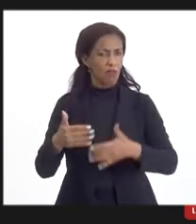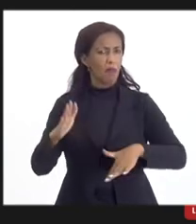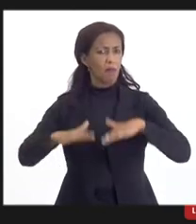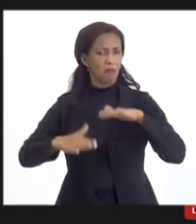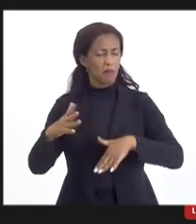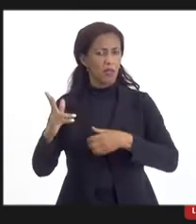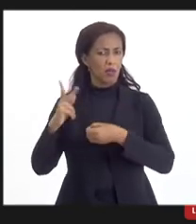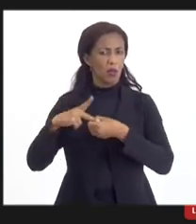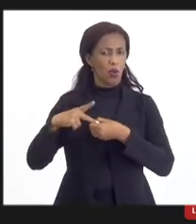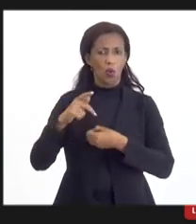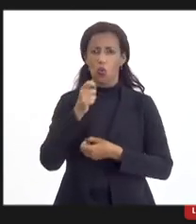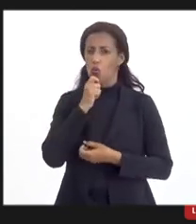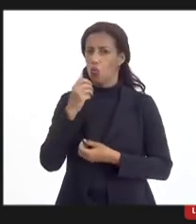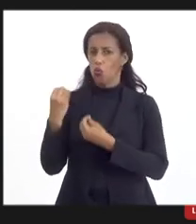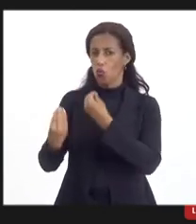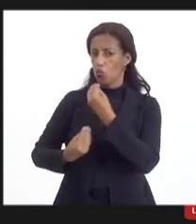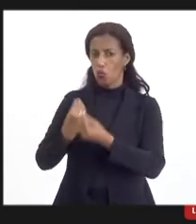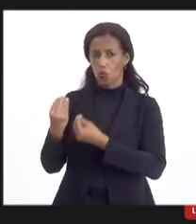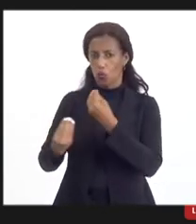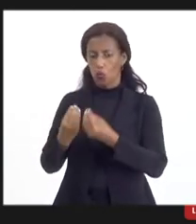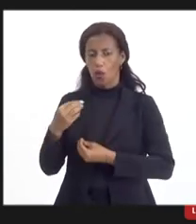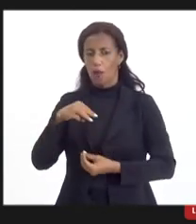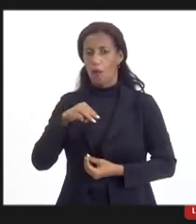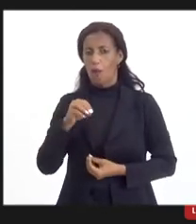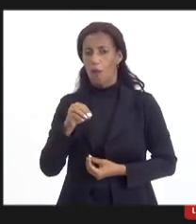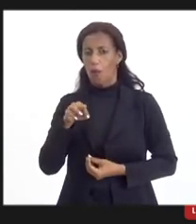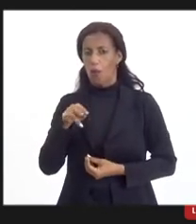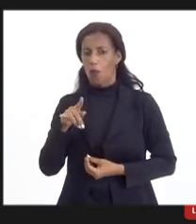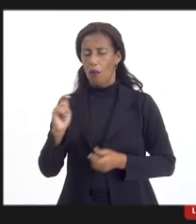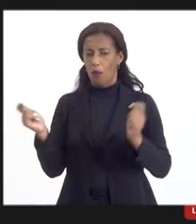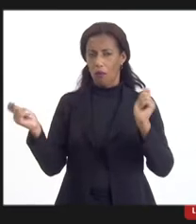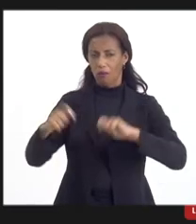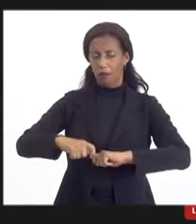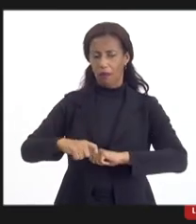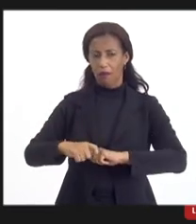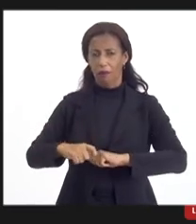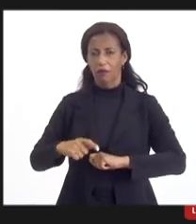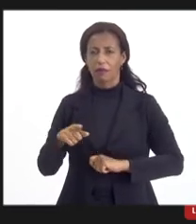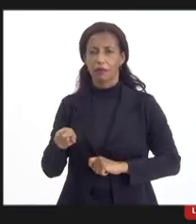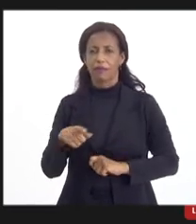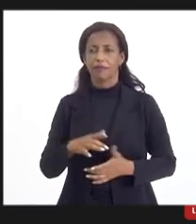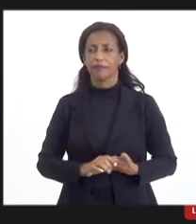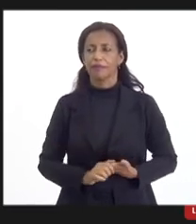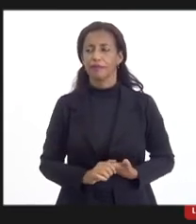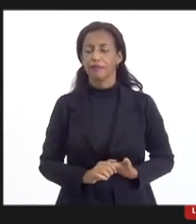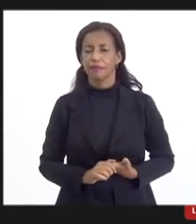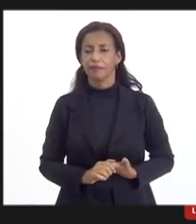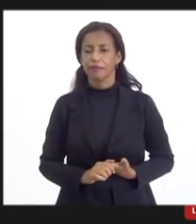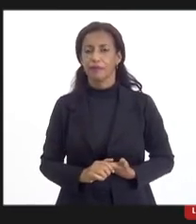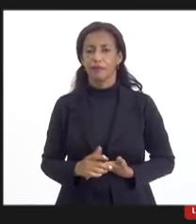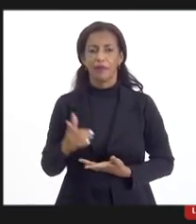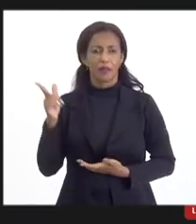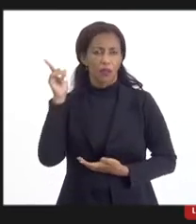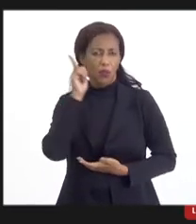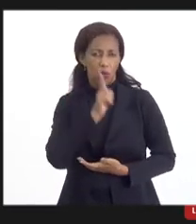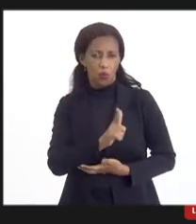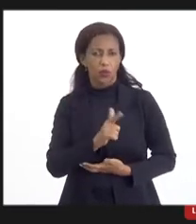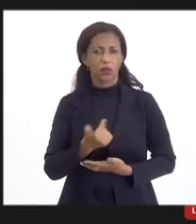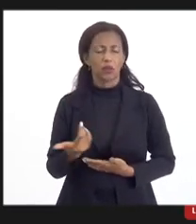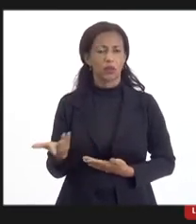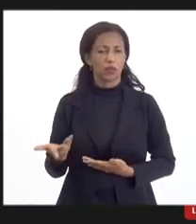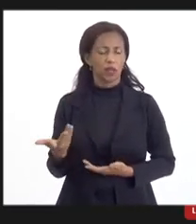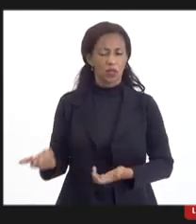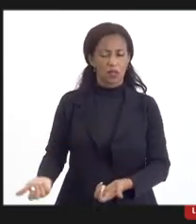Petrobras hoje não tendo o monopólio, é possível que ela promova esse tipo de